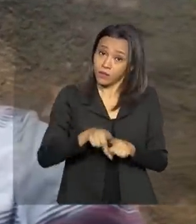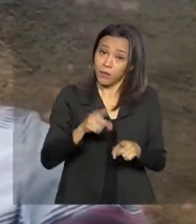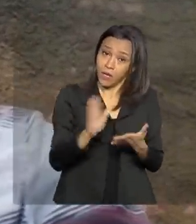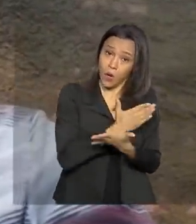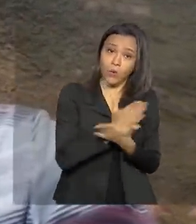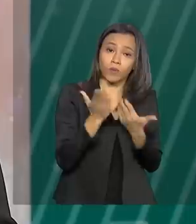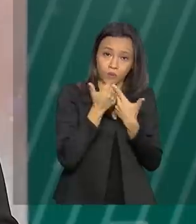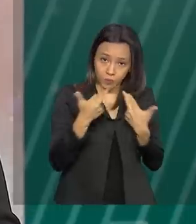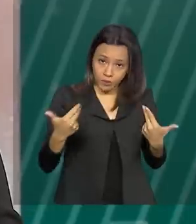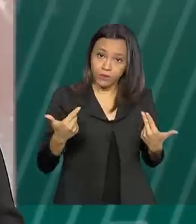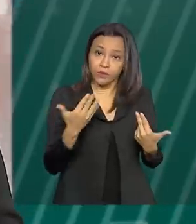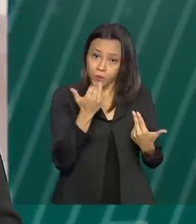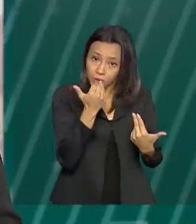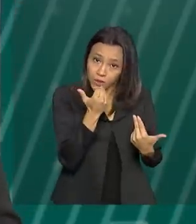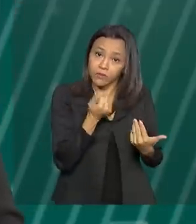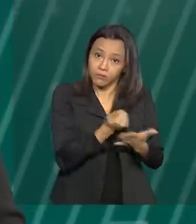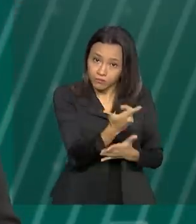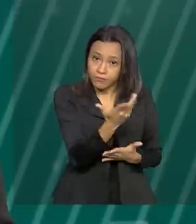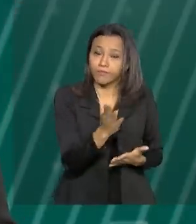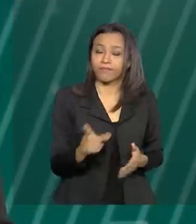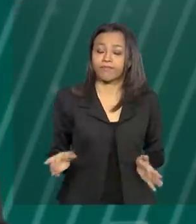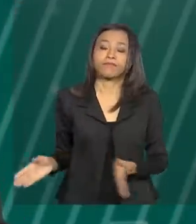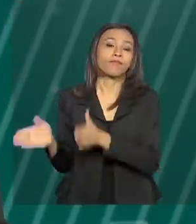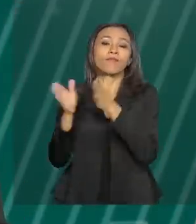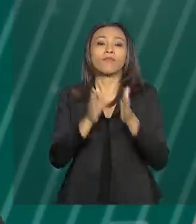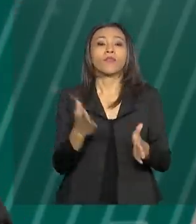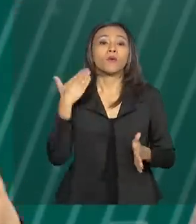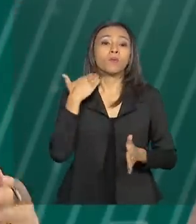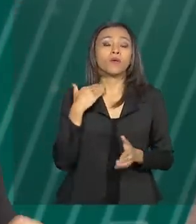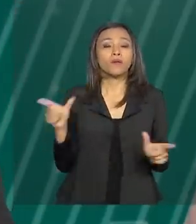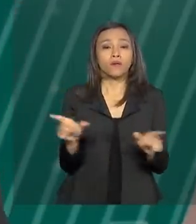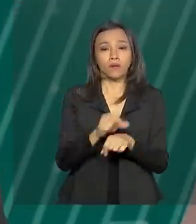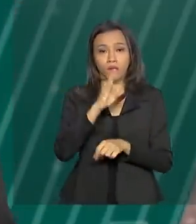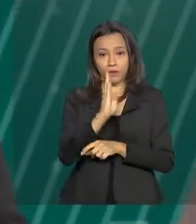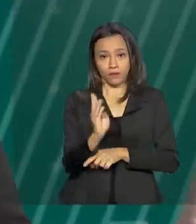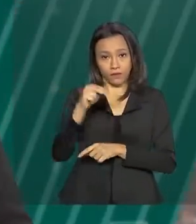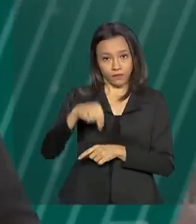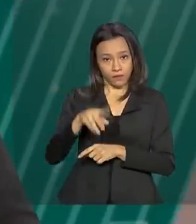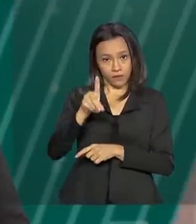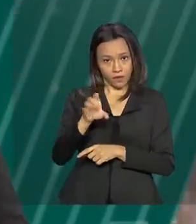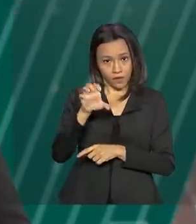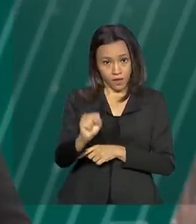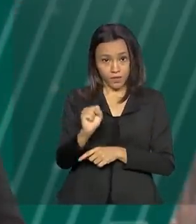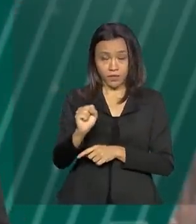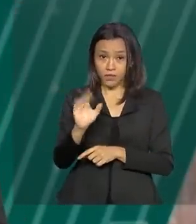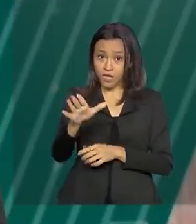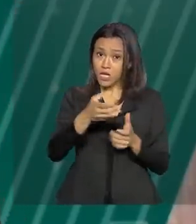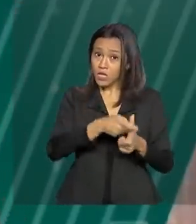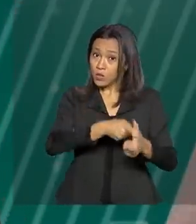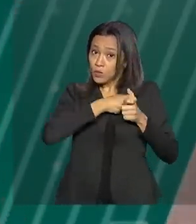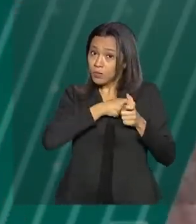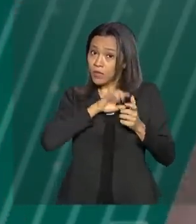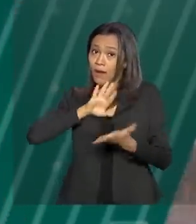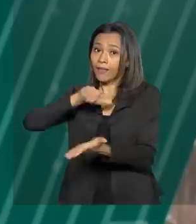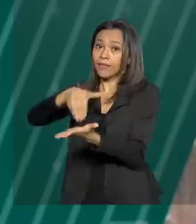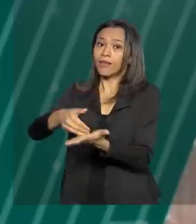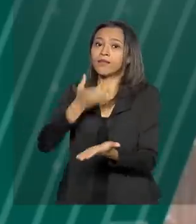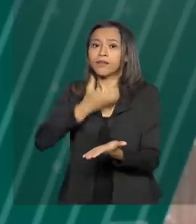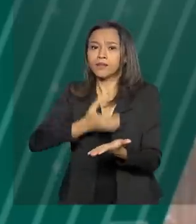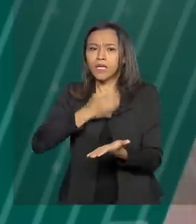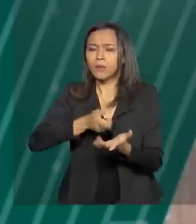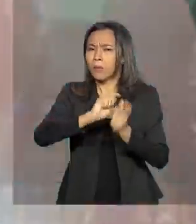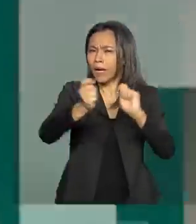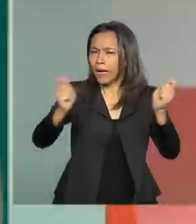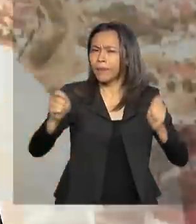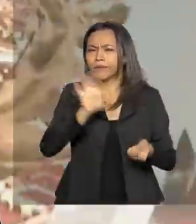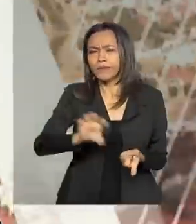da casa. O BNDES anunciou a suspensão até dezembro dos pagamentos relativos a financiamentos de estados,